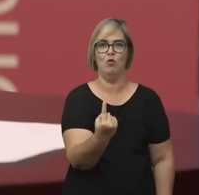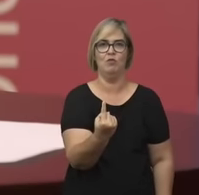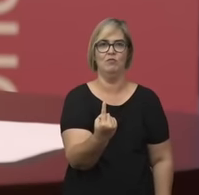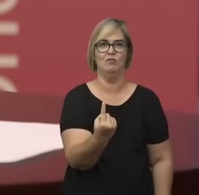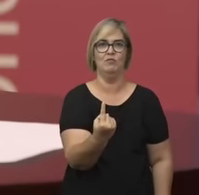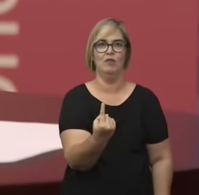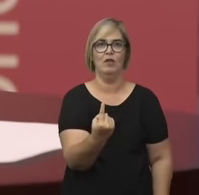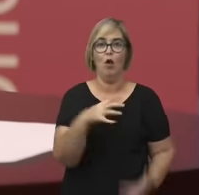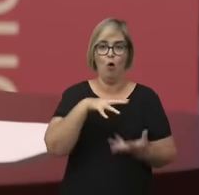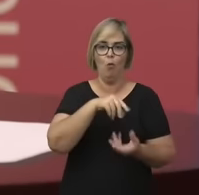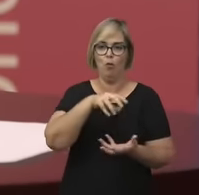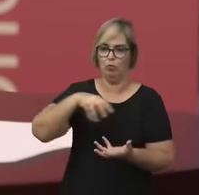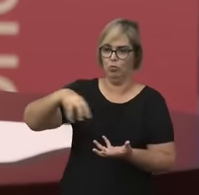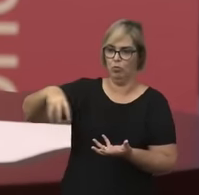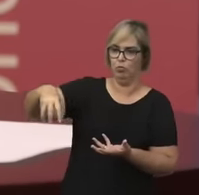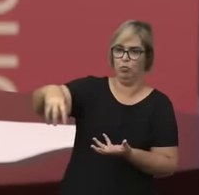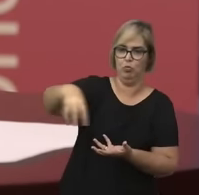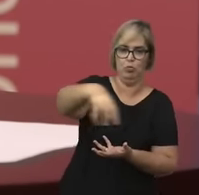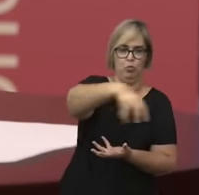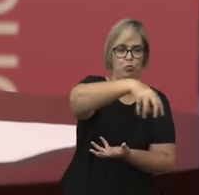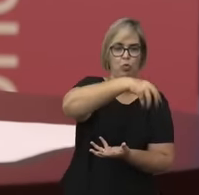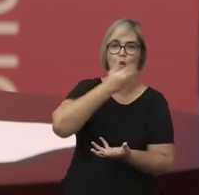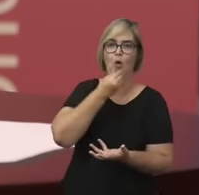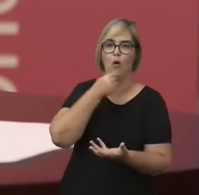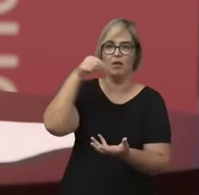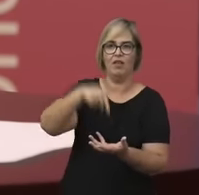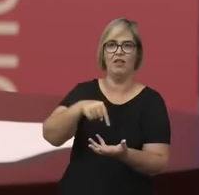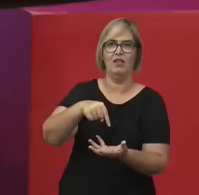o mundo não gira em torno de nós.